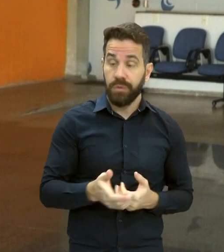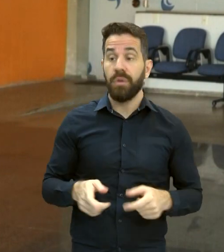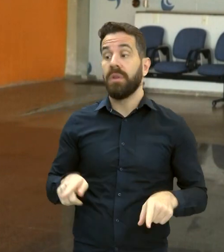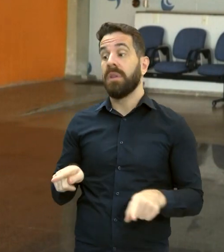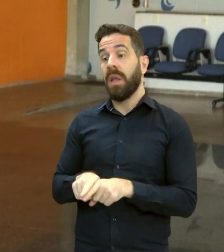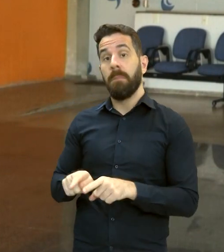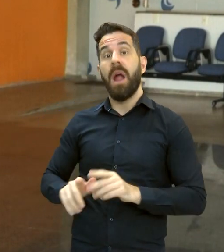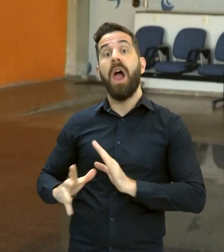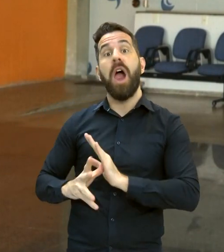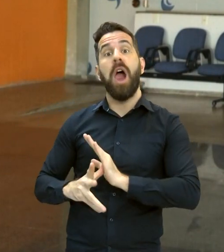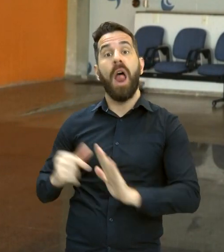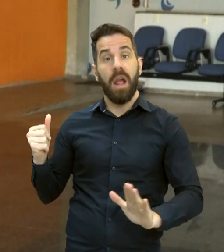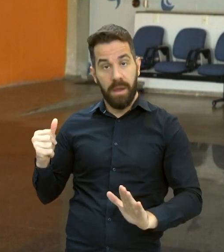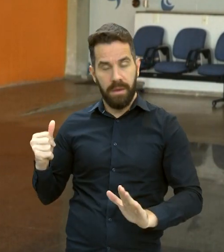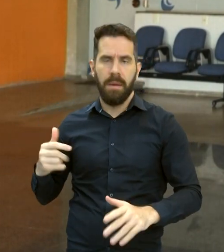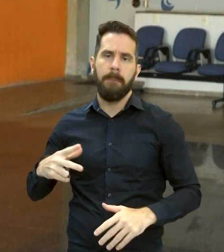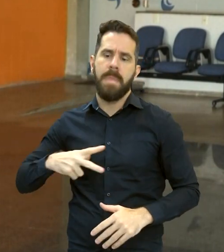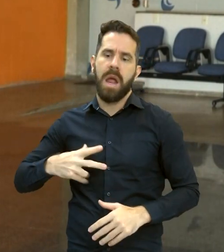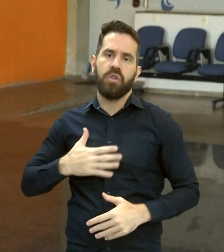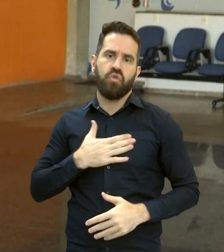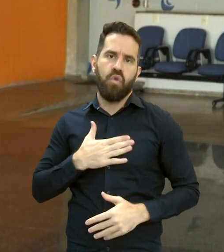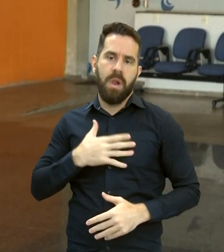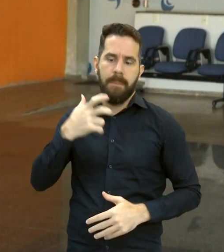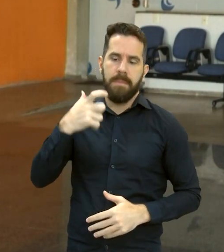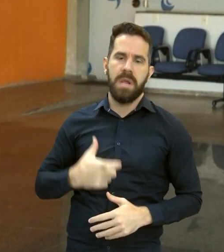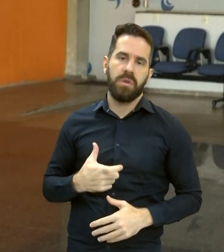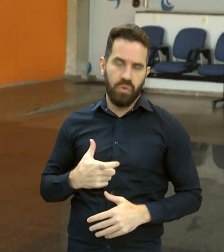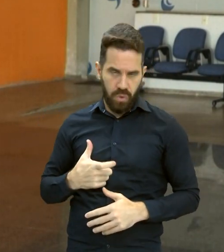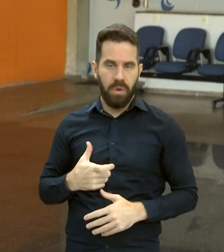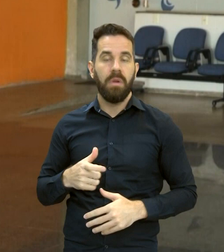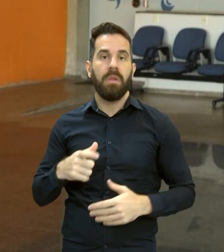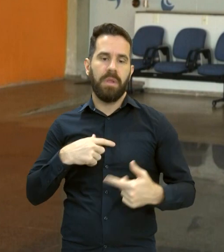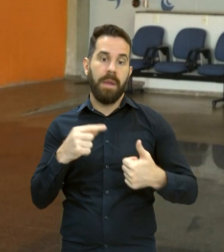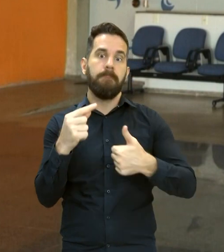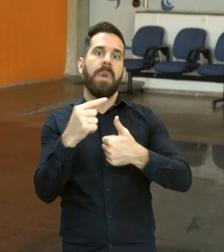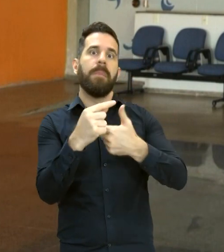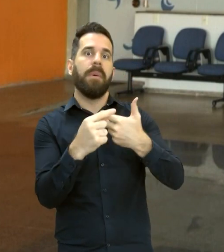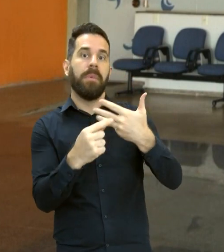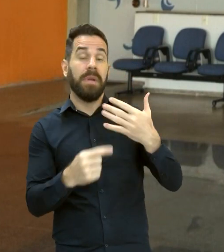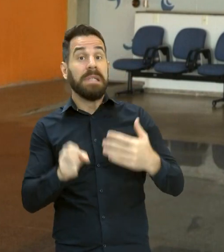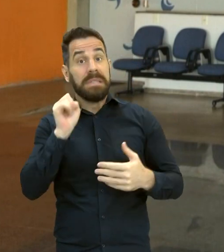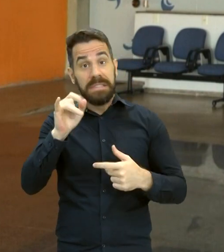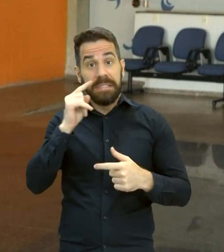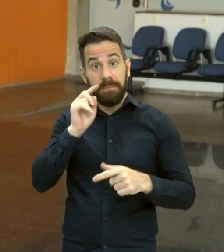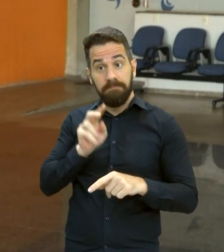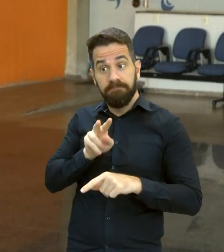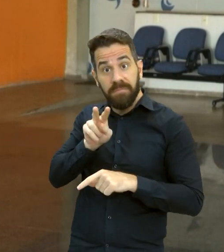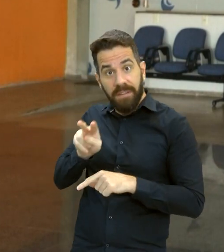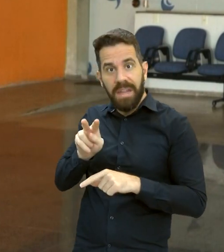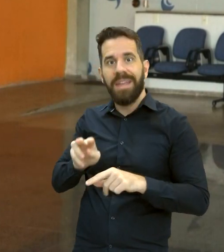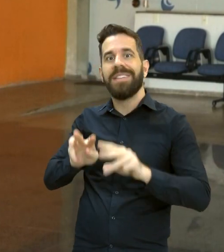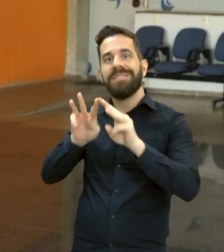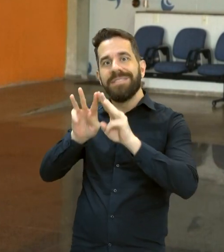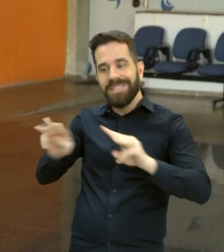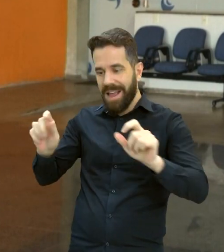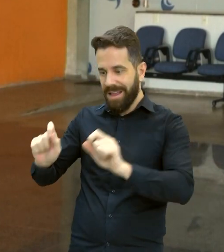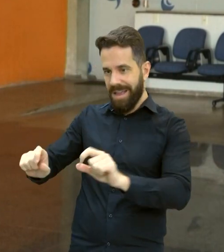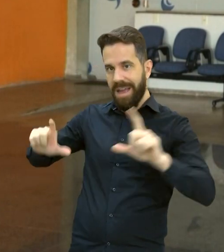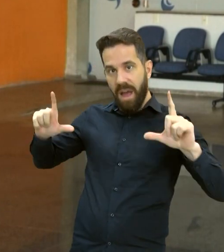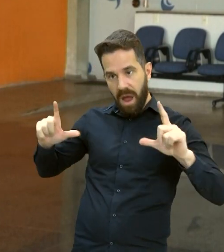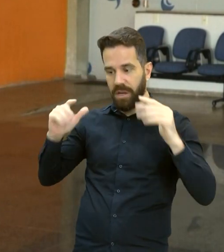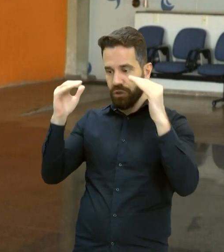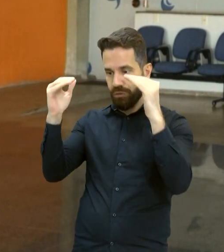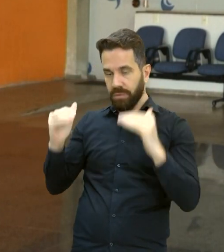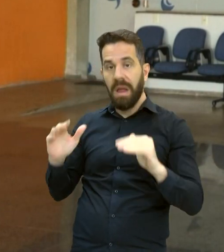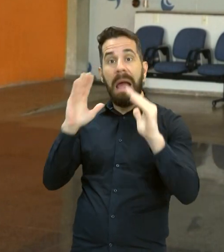Essas são as principais ocorrências que estão lá no topo. Quem entrar lá no Analisa, o FG, vai ver essa diversidade